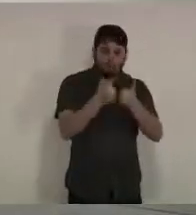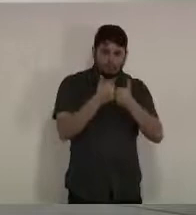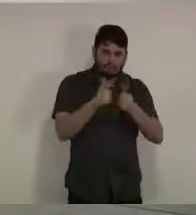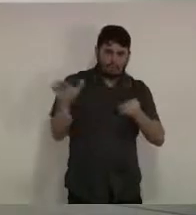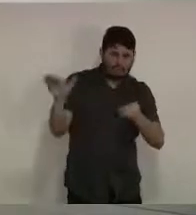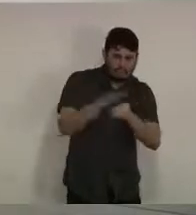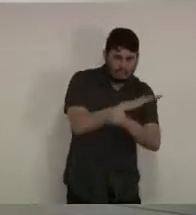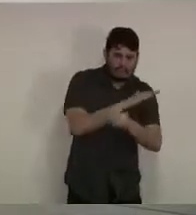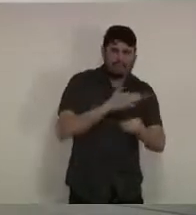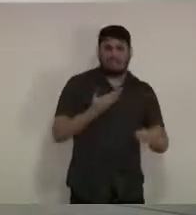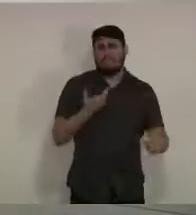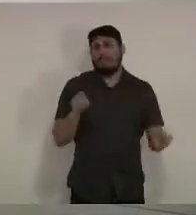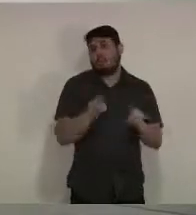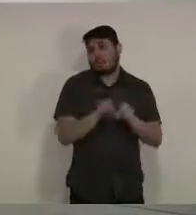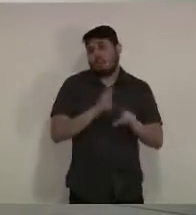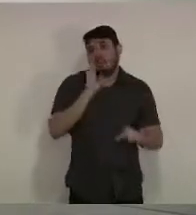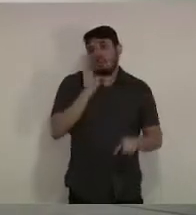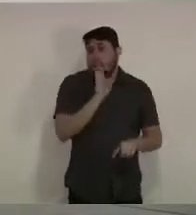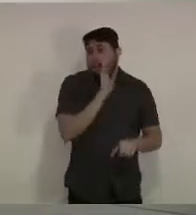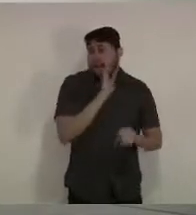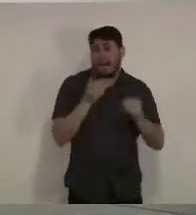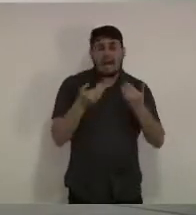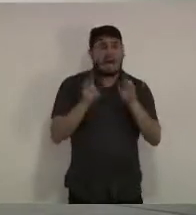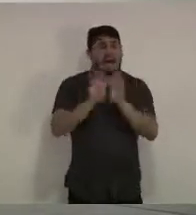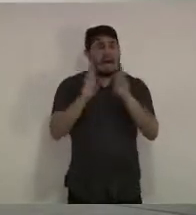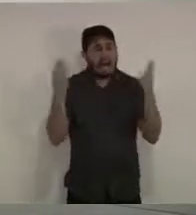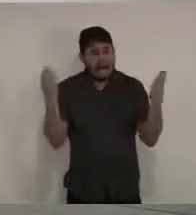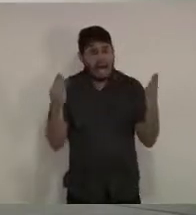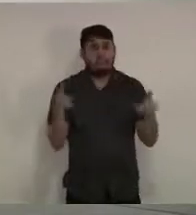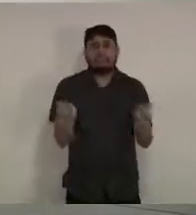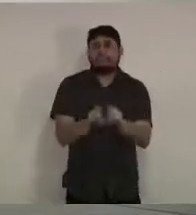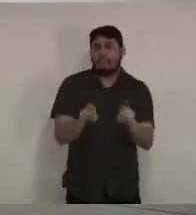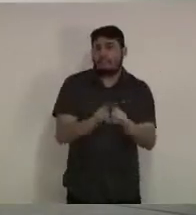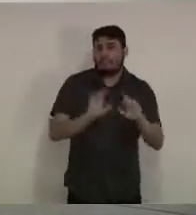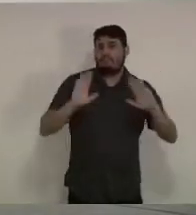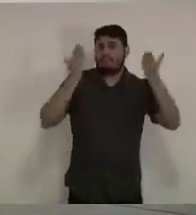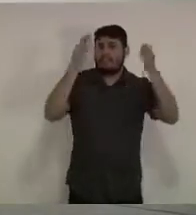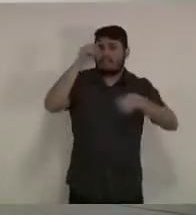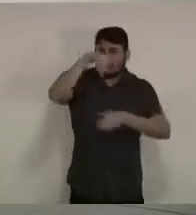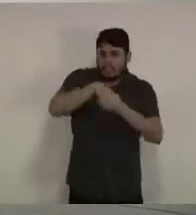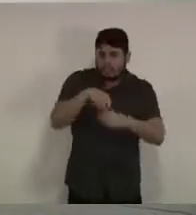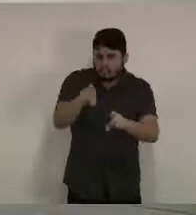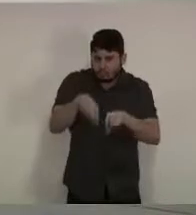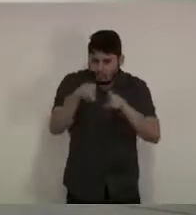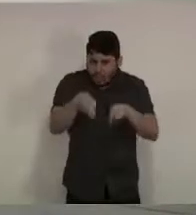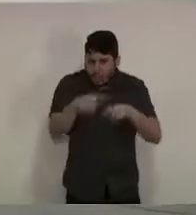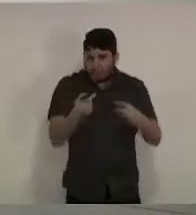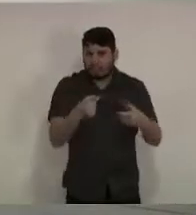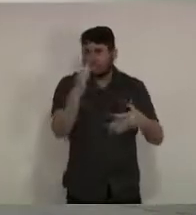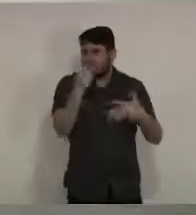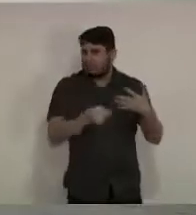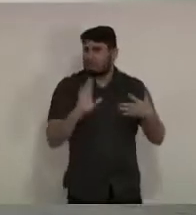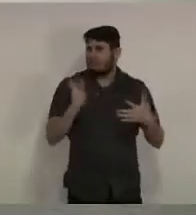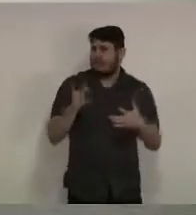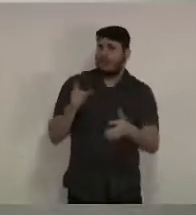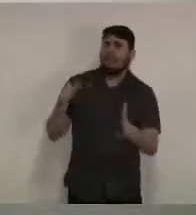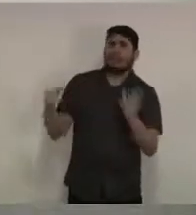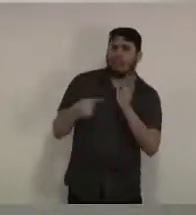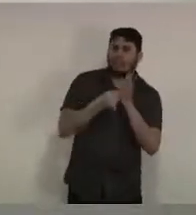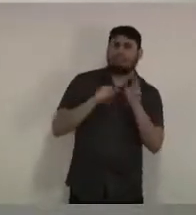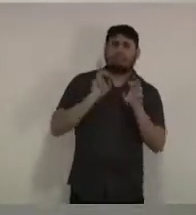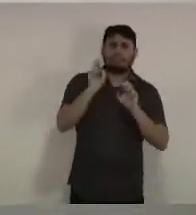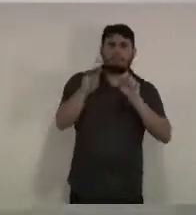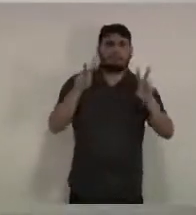pessoas nas ruas bares abertos festas em chácaras a prefeitura tomará medidas mais enérgicas e eficazes